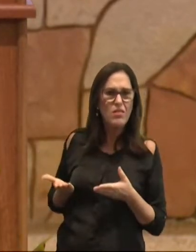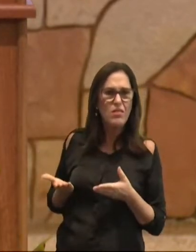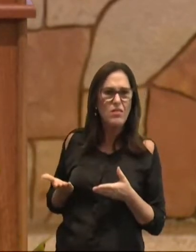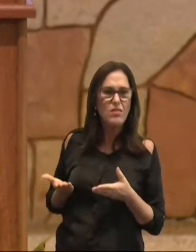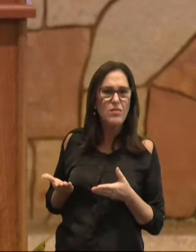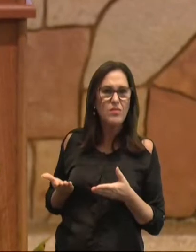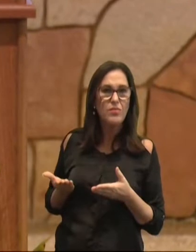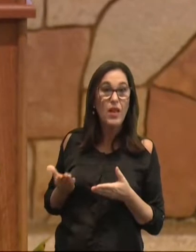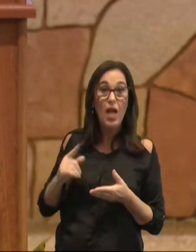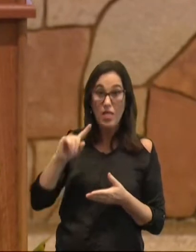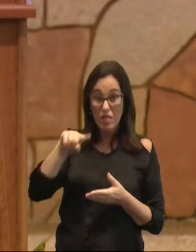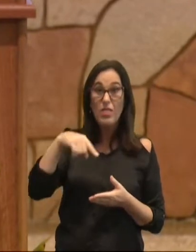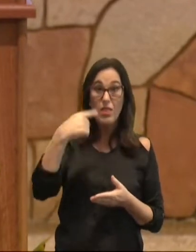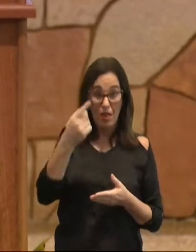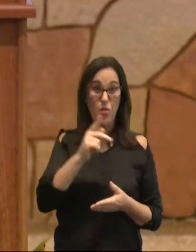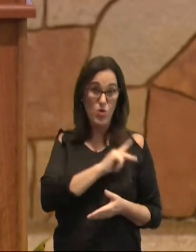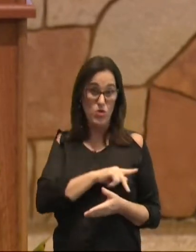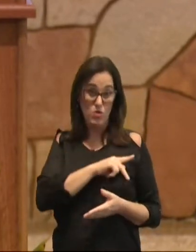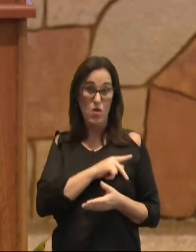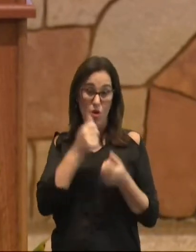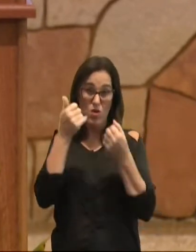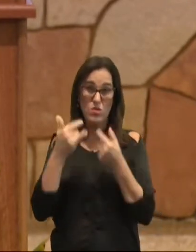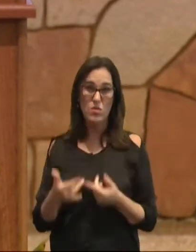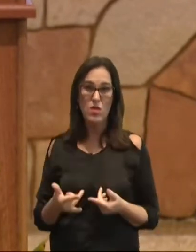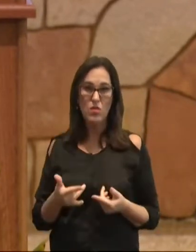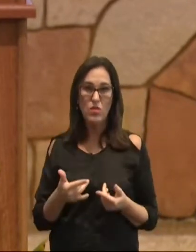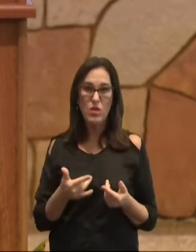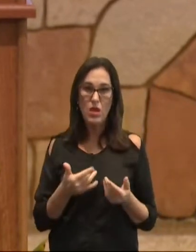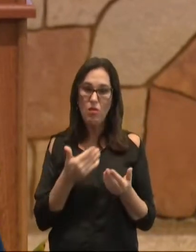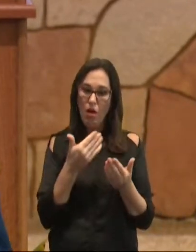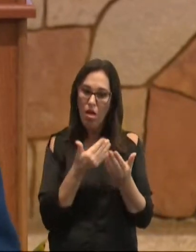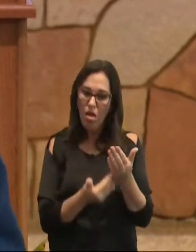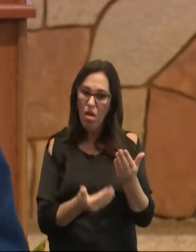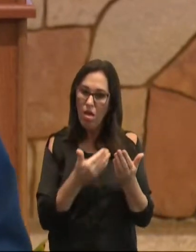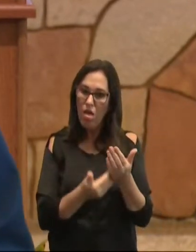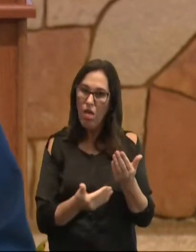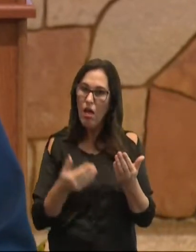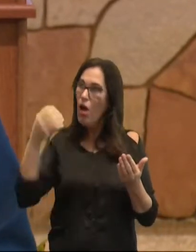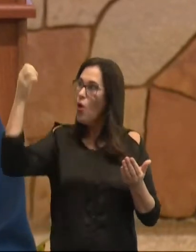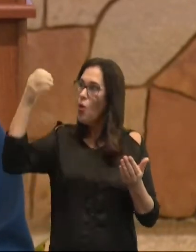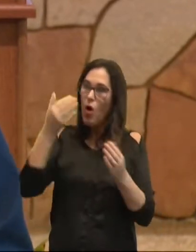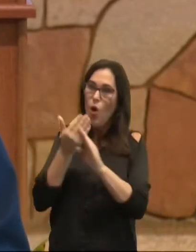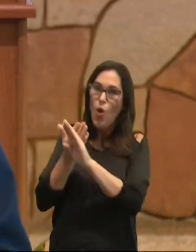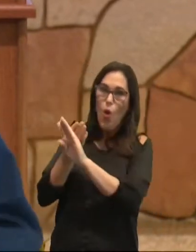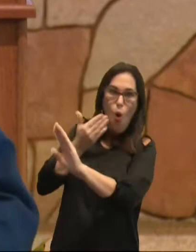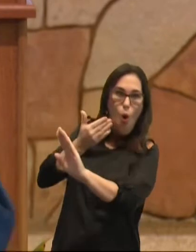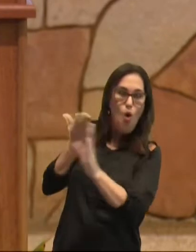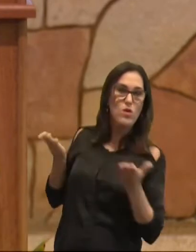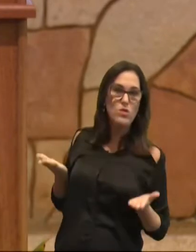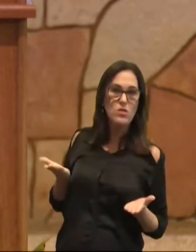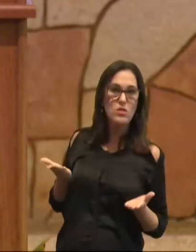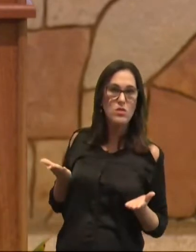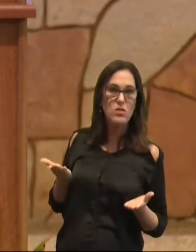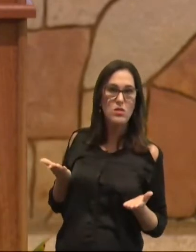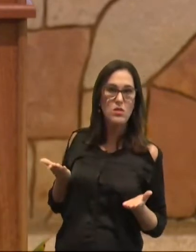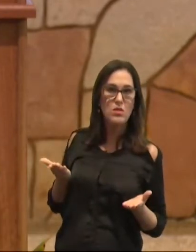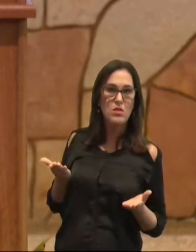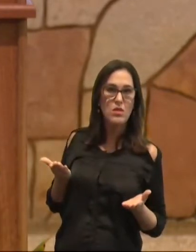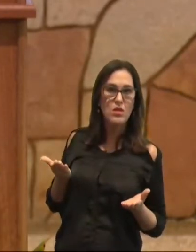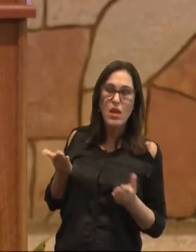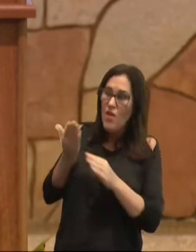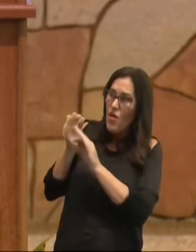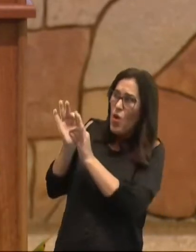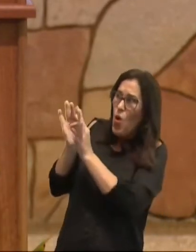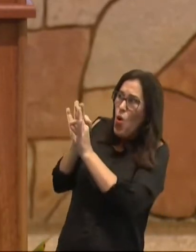e mais tarde, ele vai dizer aqui, que eles estavam, decaindo da graça, estavam saindo, da esfera da